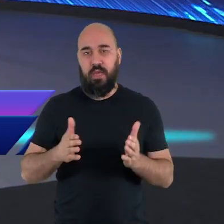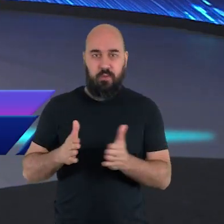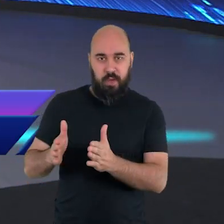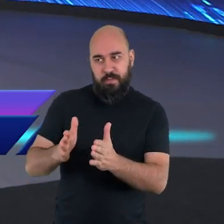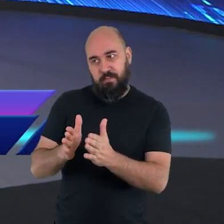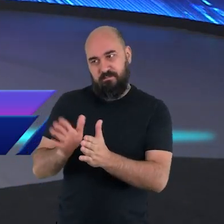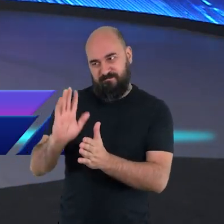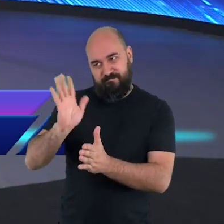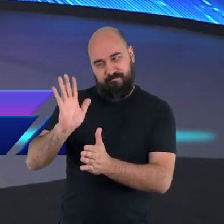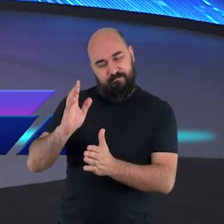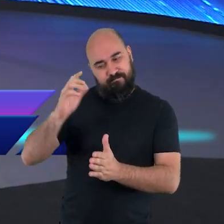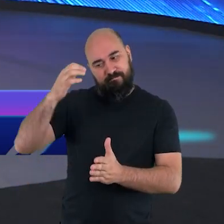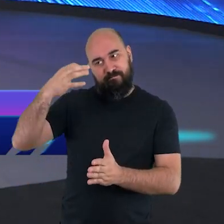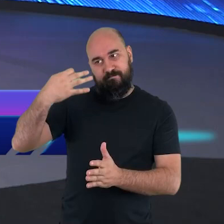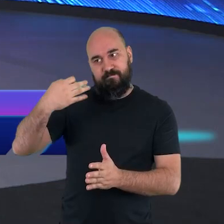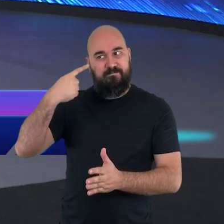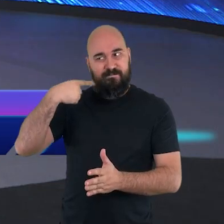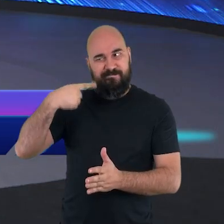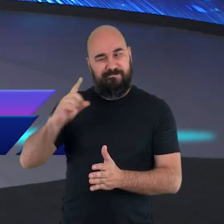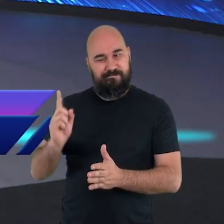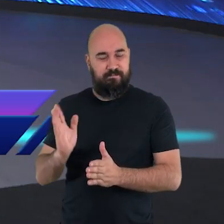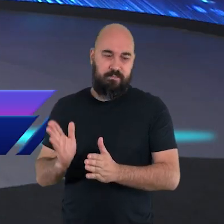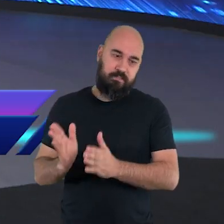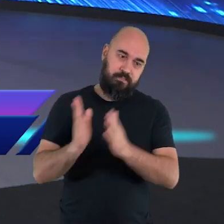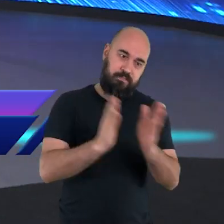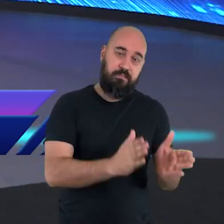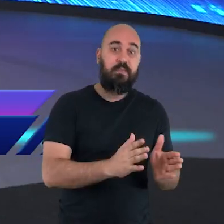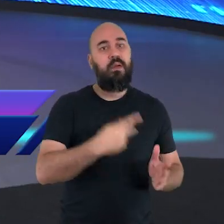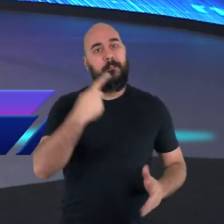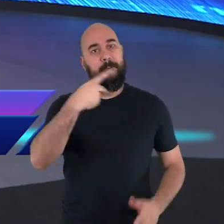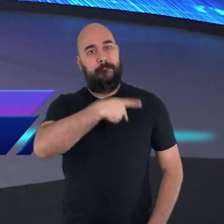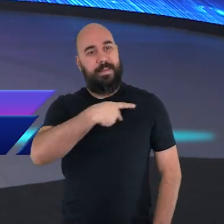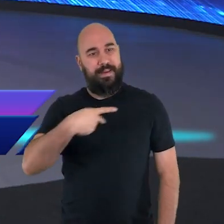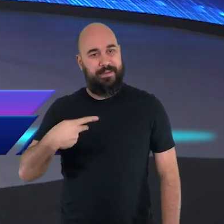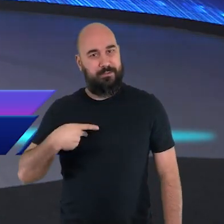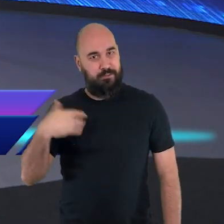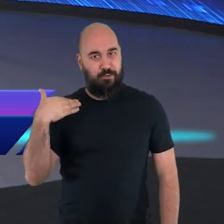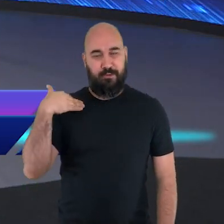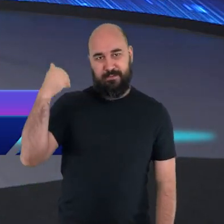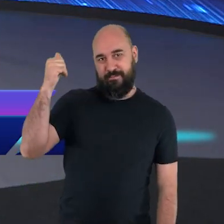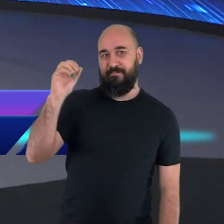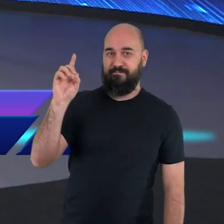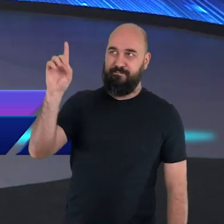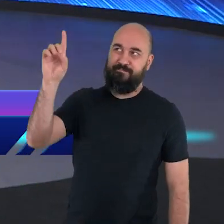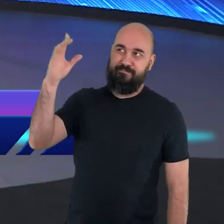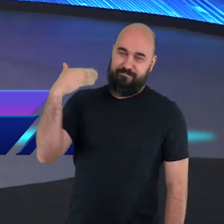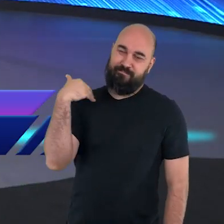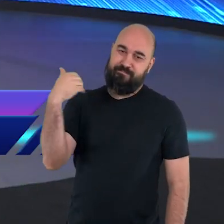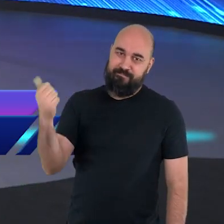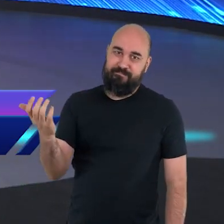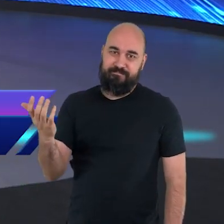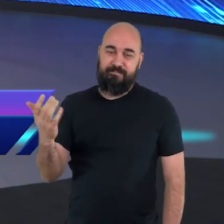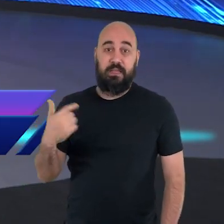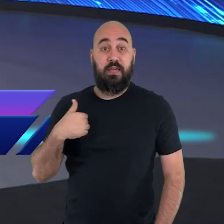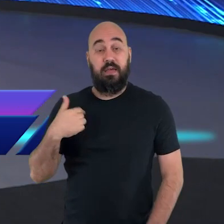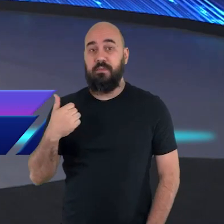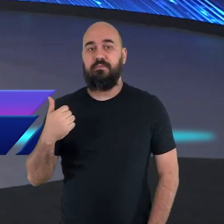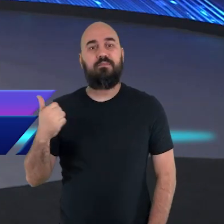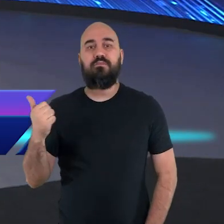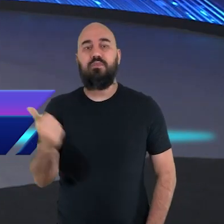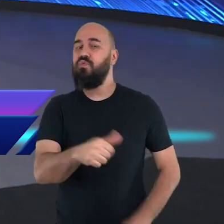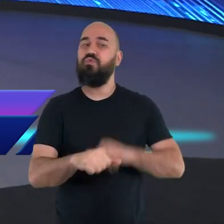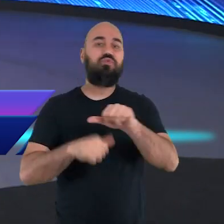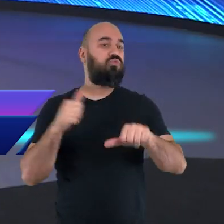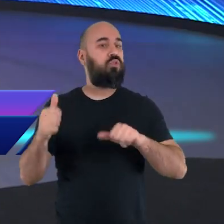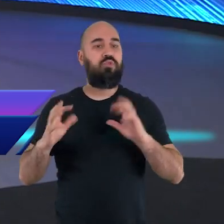ser pastor. E esse chamado fez com que tudo mudasse ao meu redor. Mas quando eu comecei